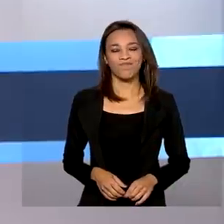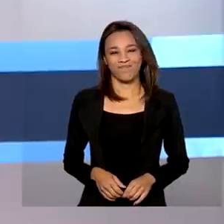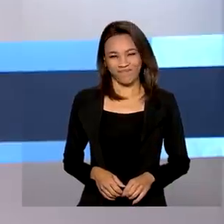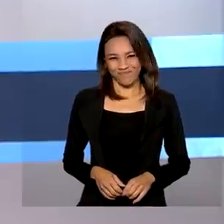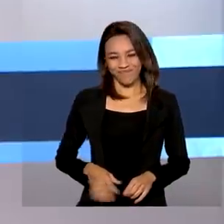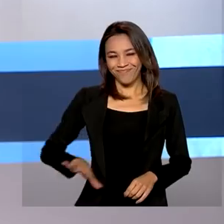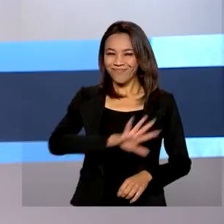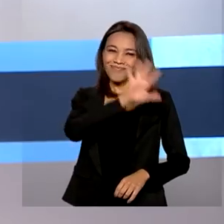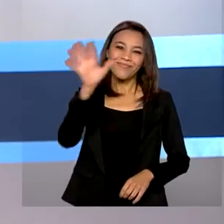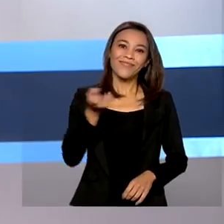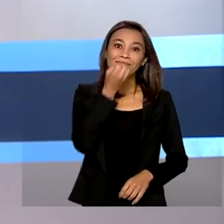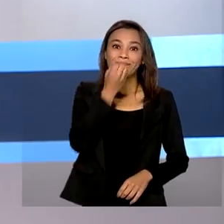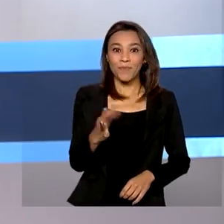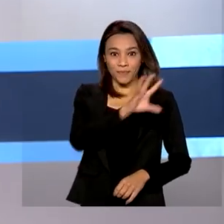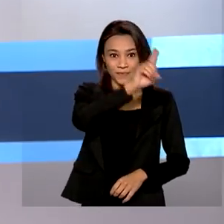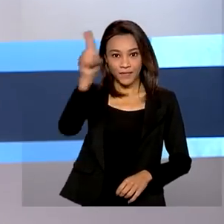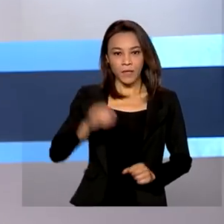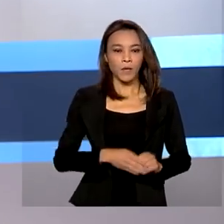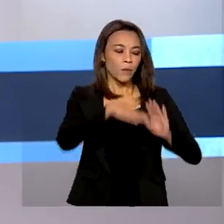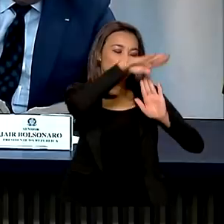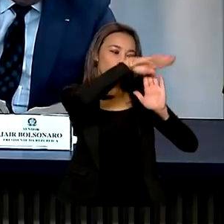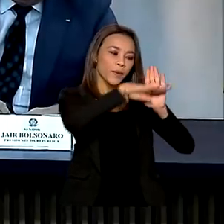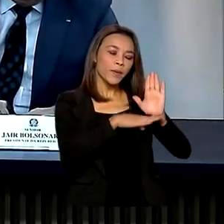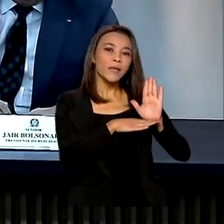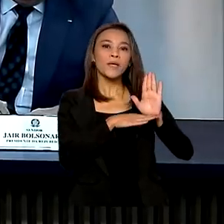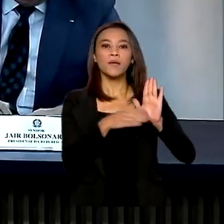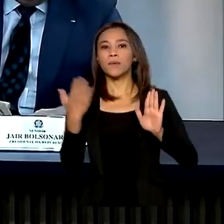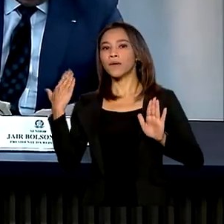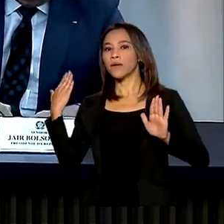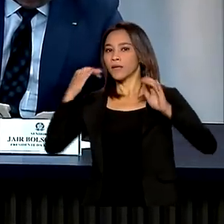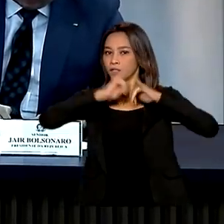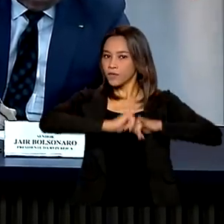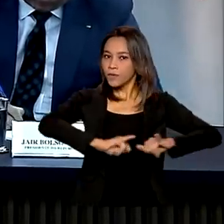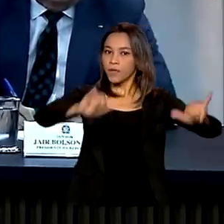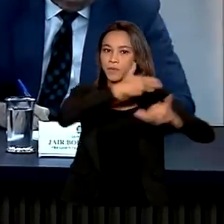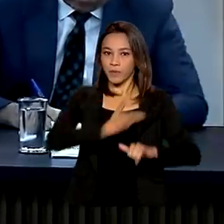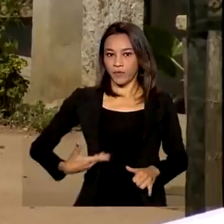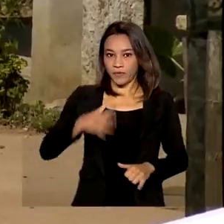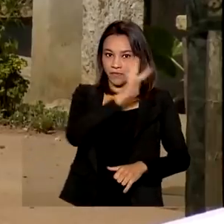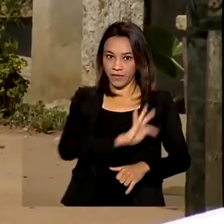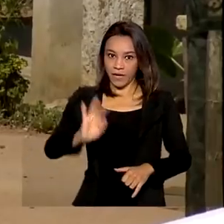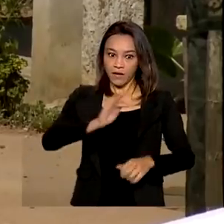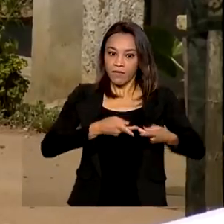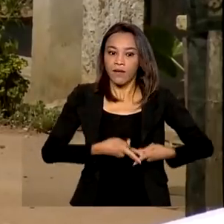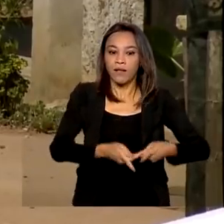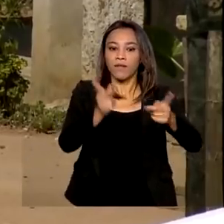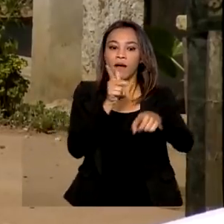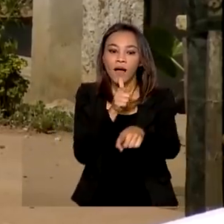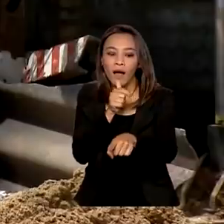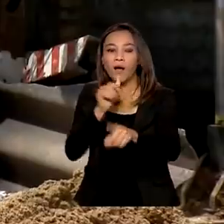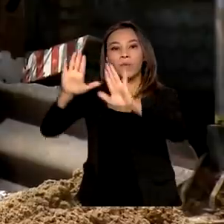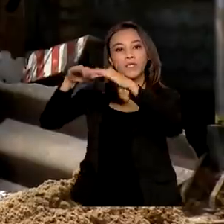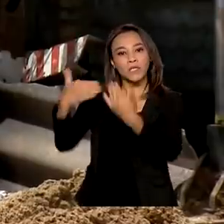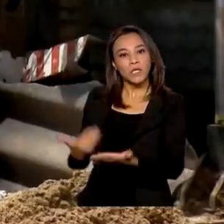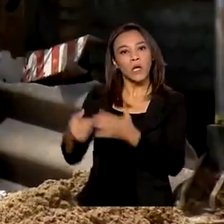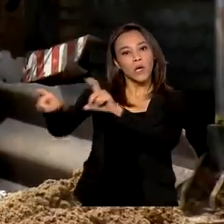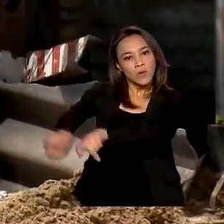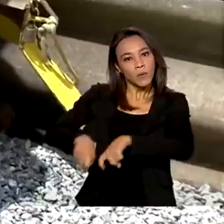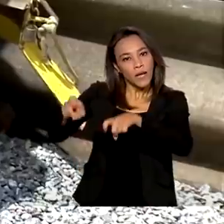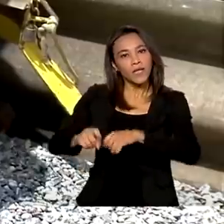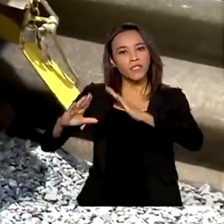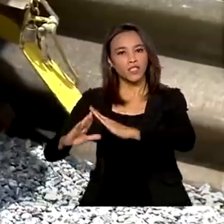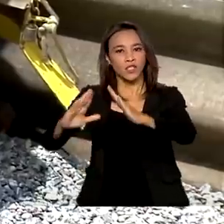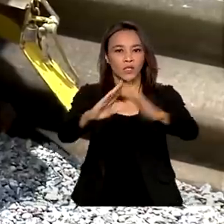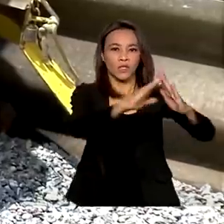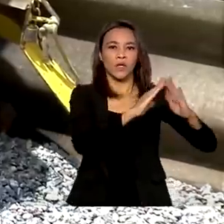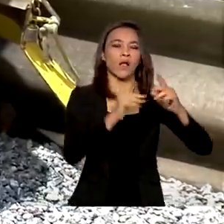Olá, bom dia! Programa lançado pelo governo federal vai levar água potável para escolas rurais e de periferia da